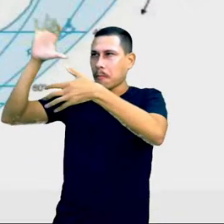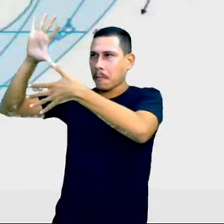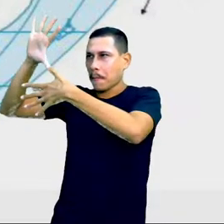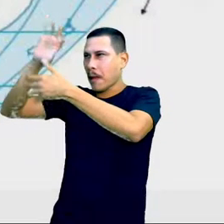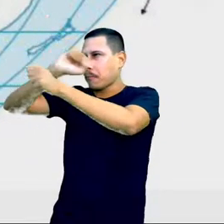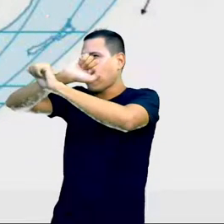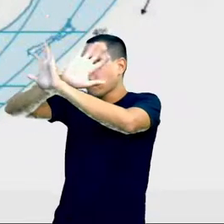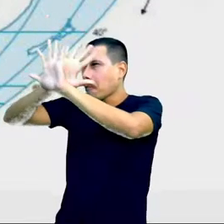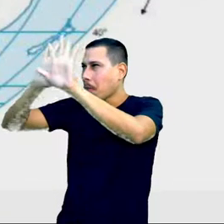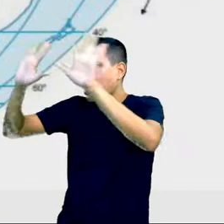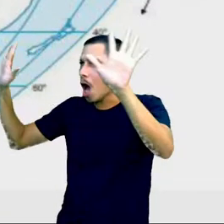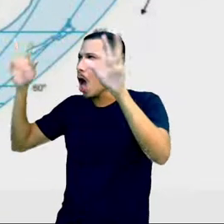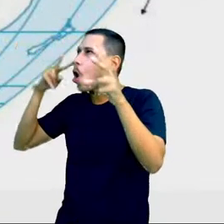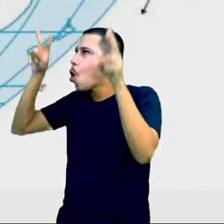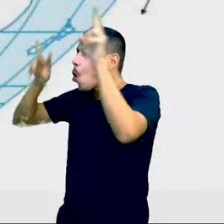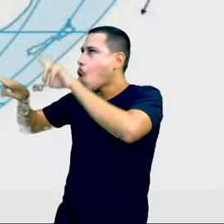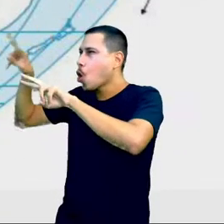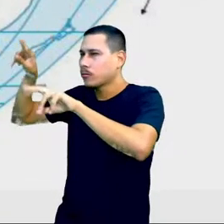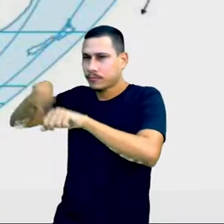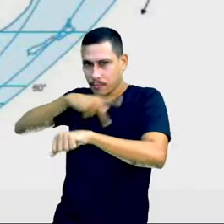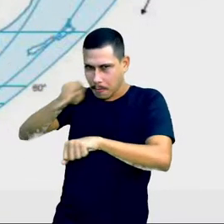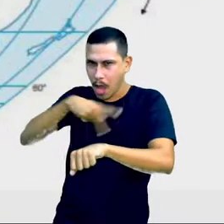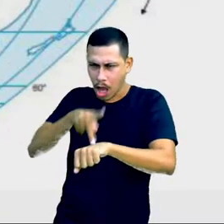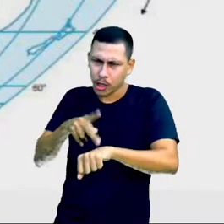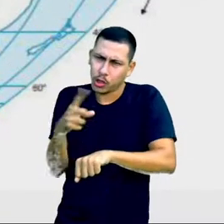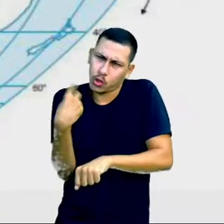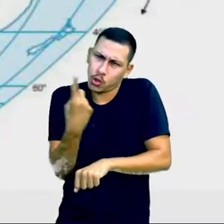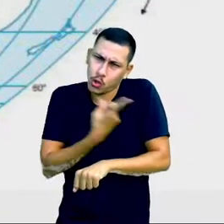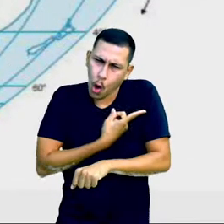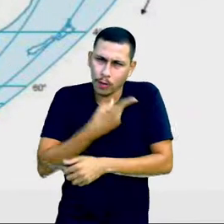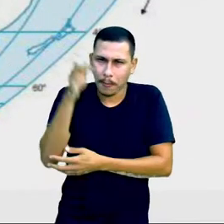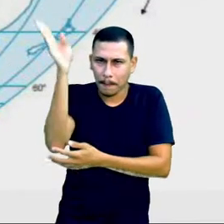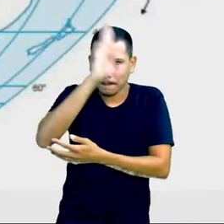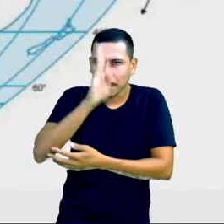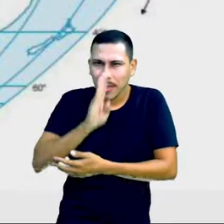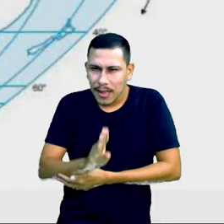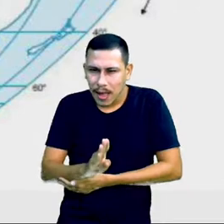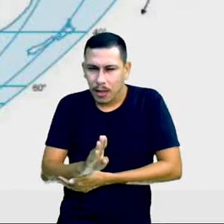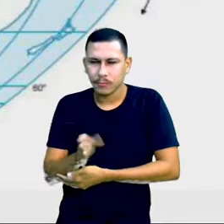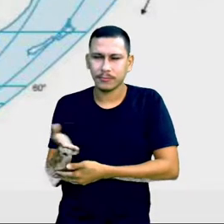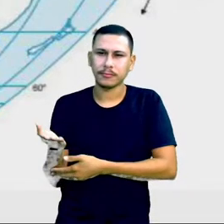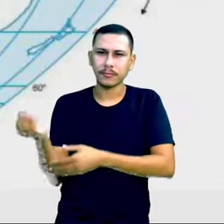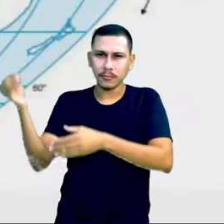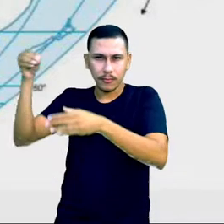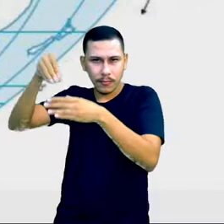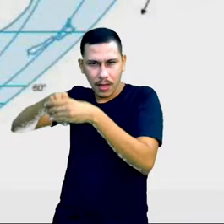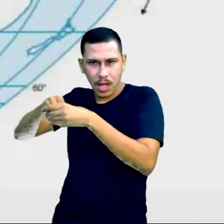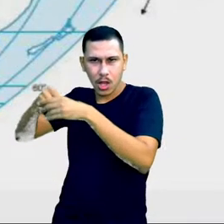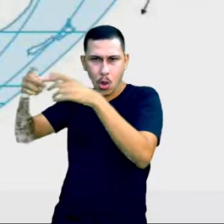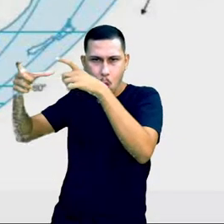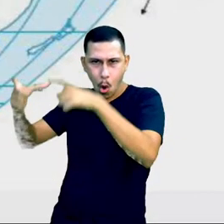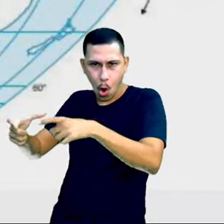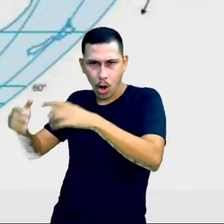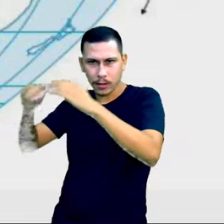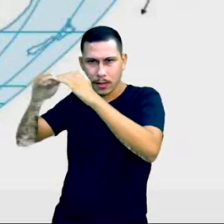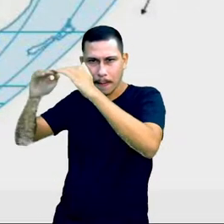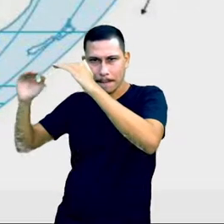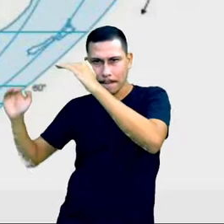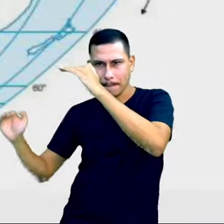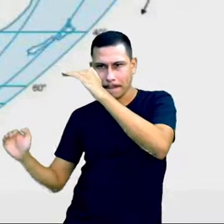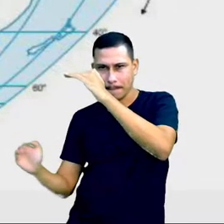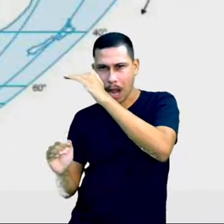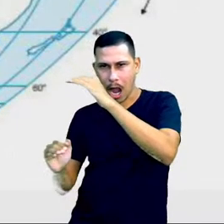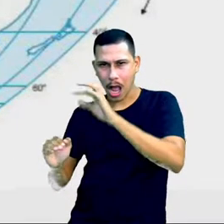o nosso país, Brasil, que está, em sua maior parte, situado abaixo da linha do